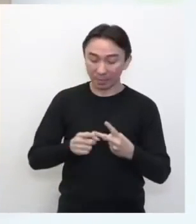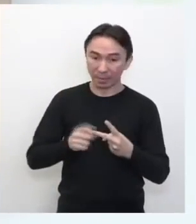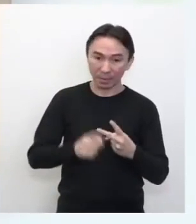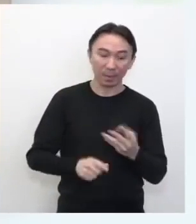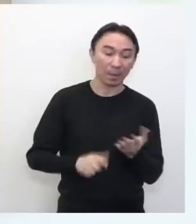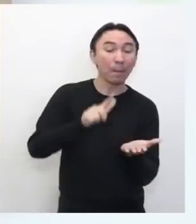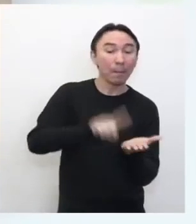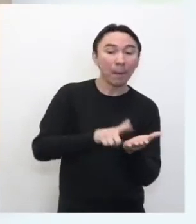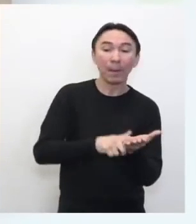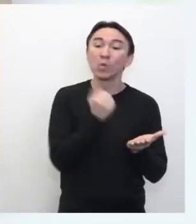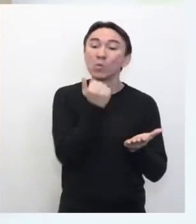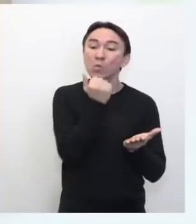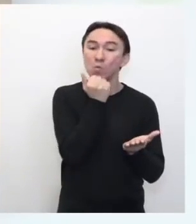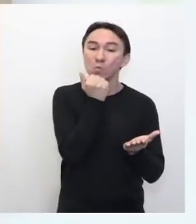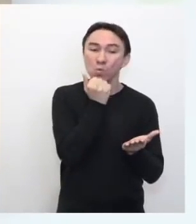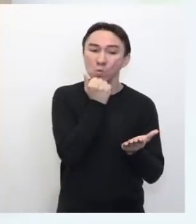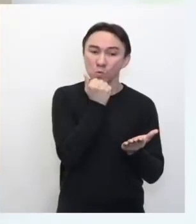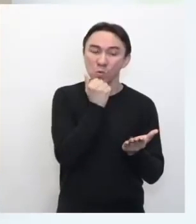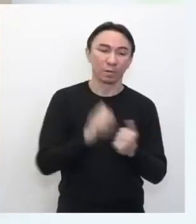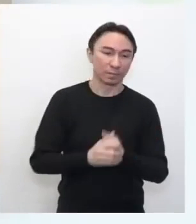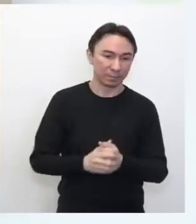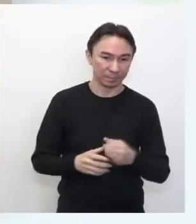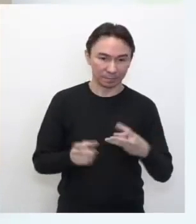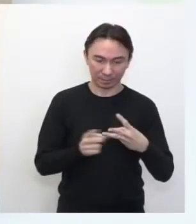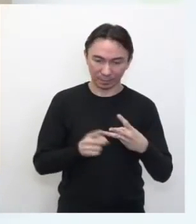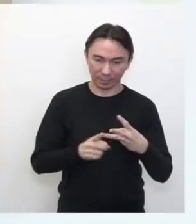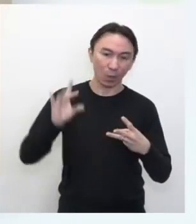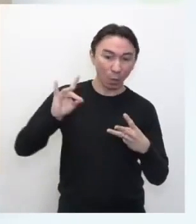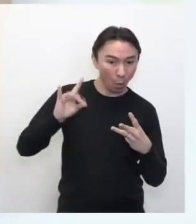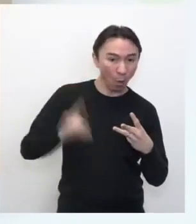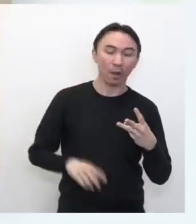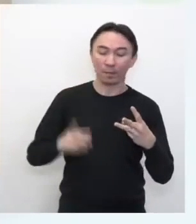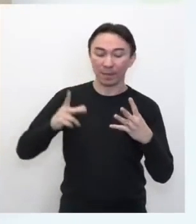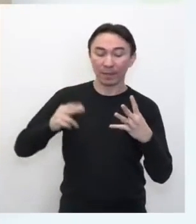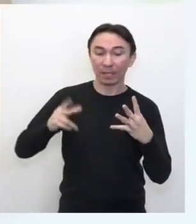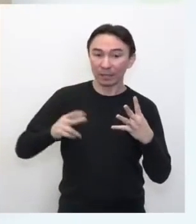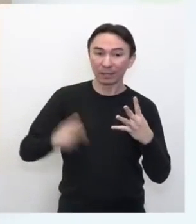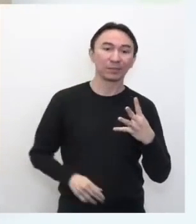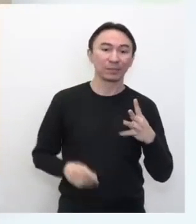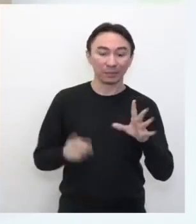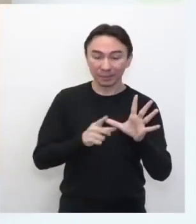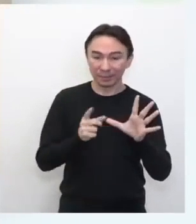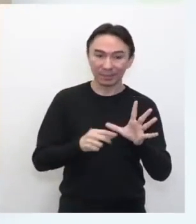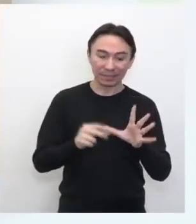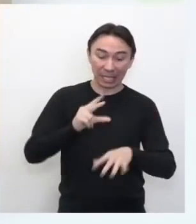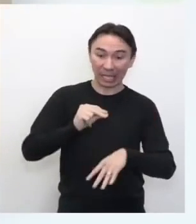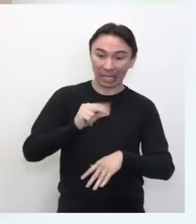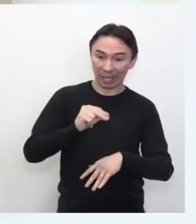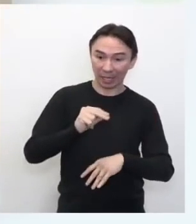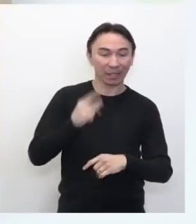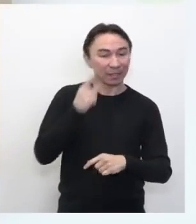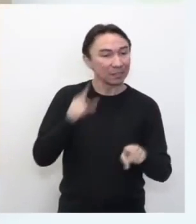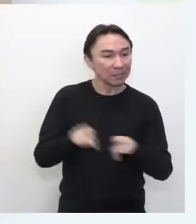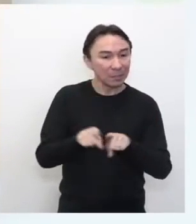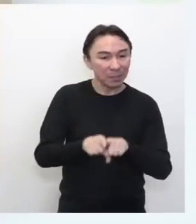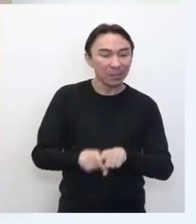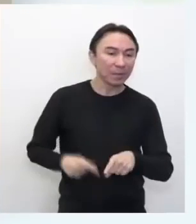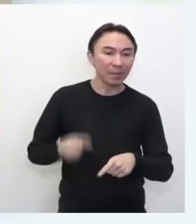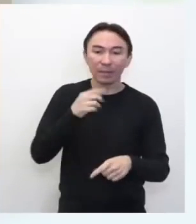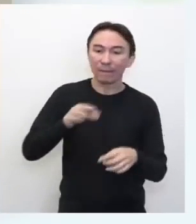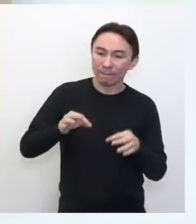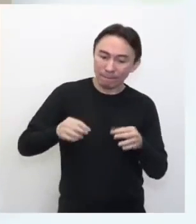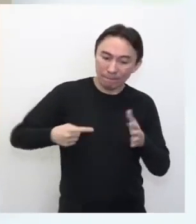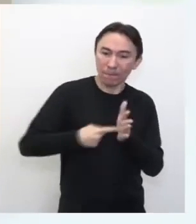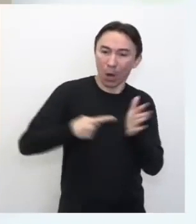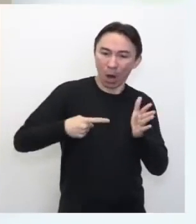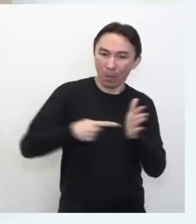sapato ou qualquer outro tipo de papelão, cola, tesoura, um clipe, uma agulha, alfinete ou estilete